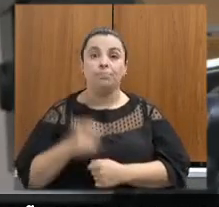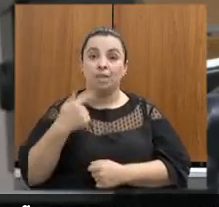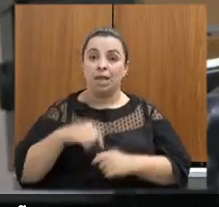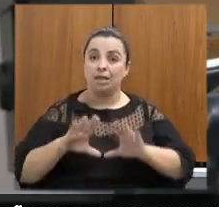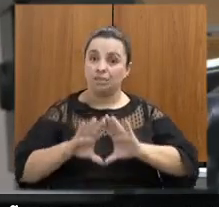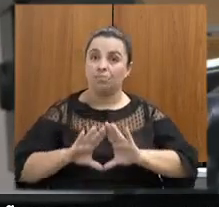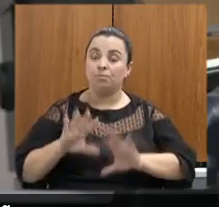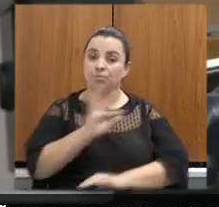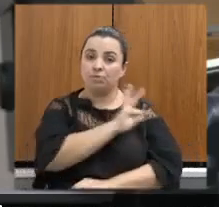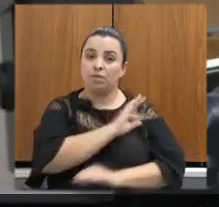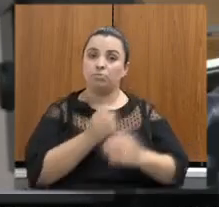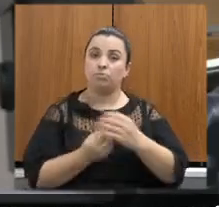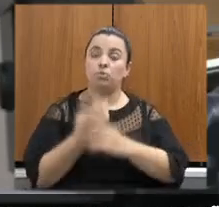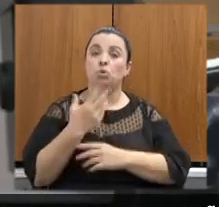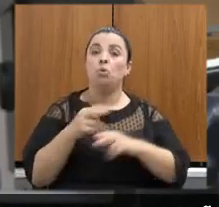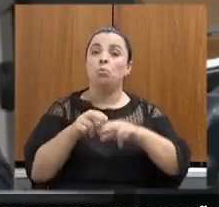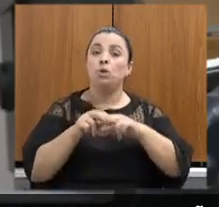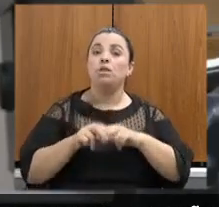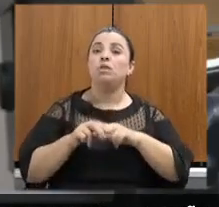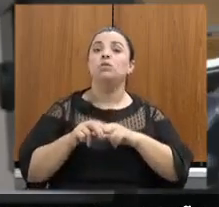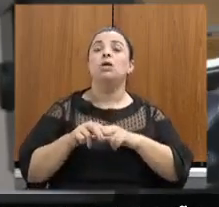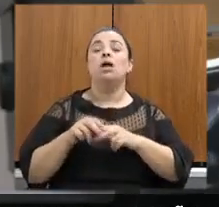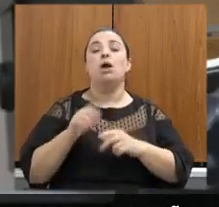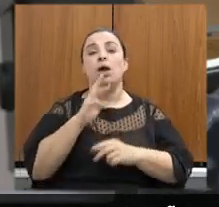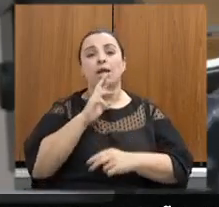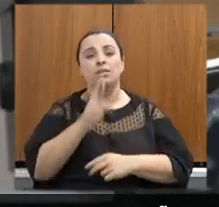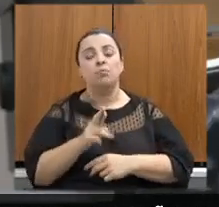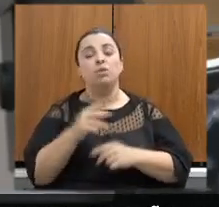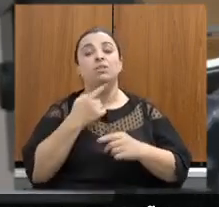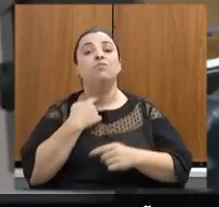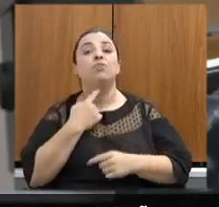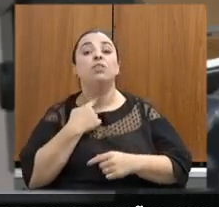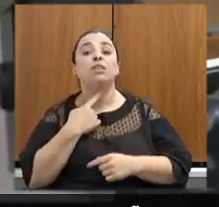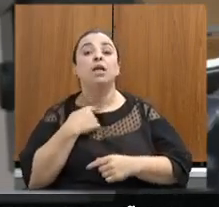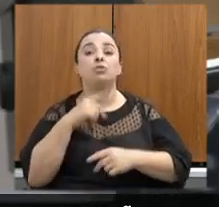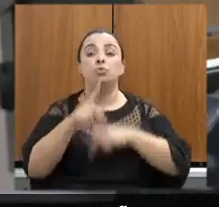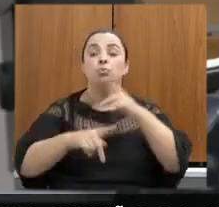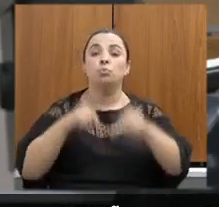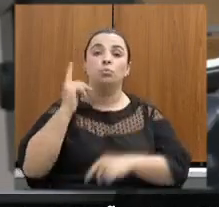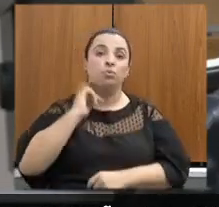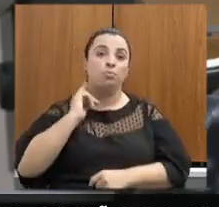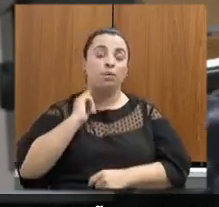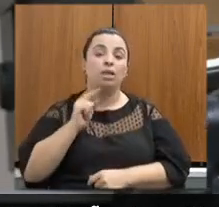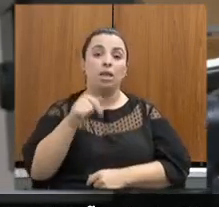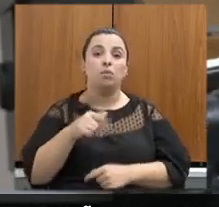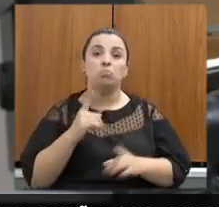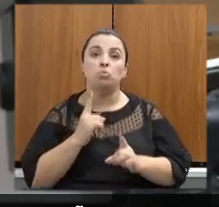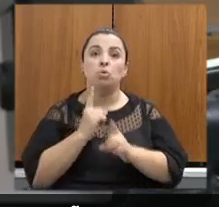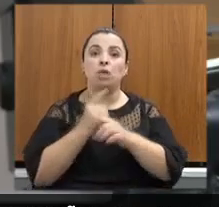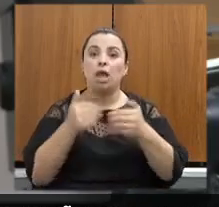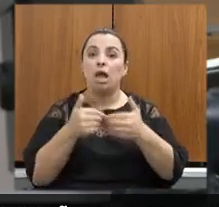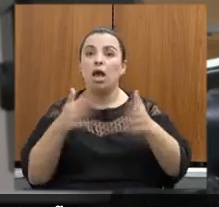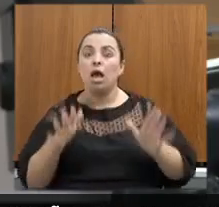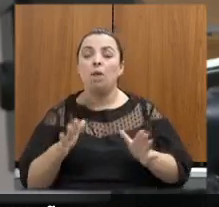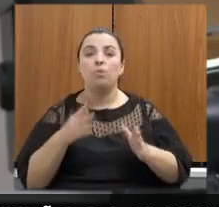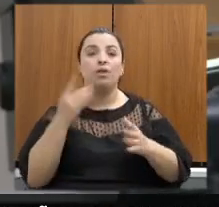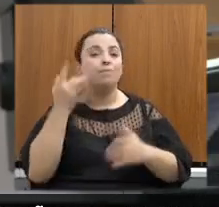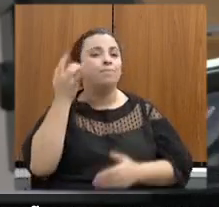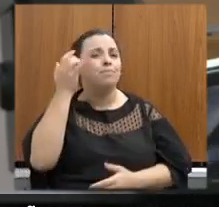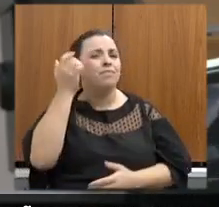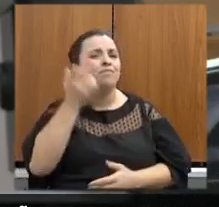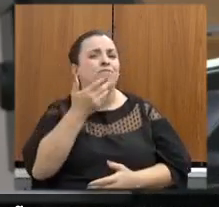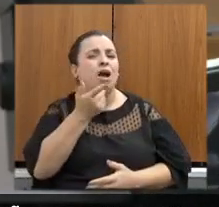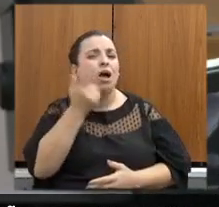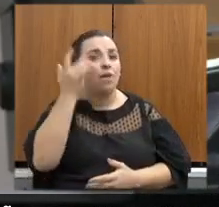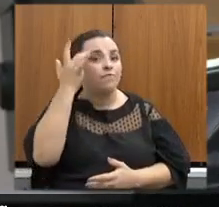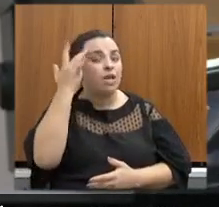como resposta ao desejo e à necessidade dos cidadãos mineiros de encontrar amplo e facilitado acesso à prestação de contas do Poder Executivo.